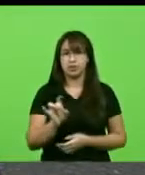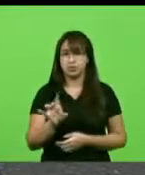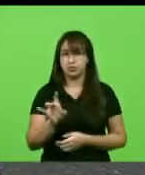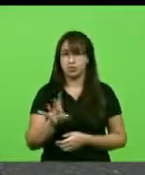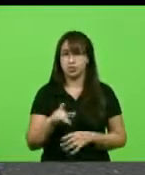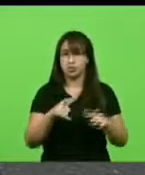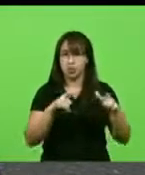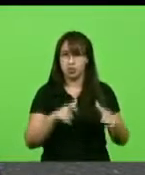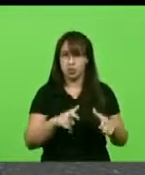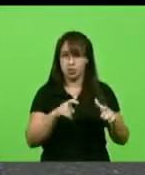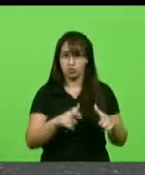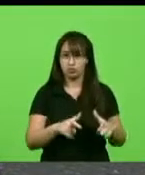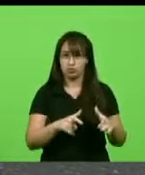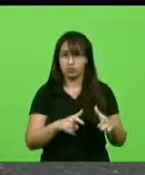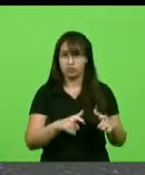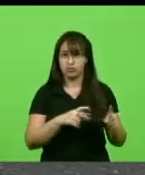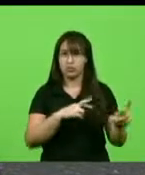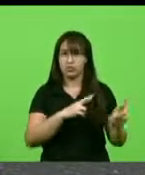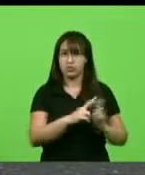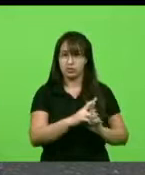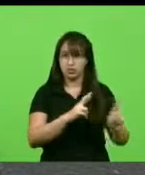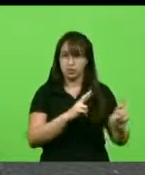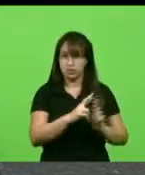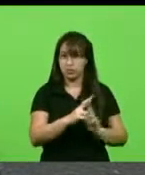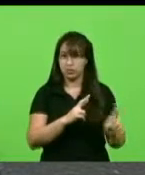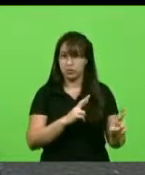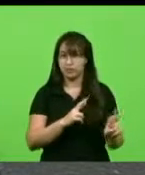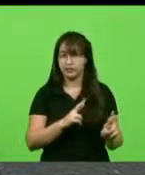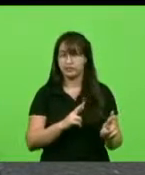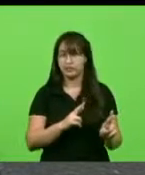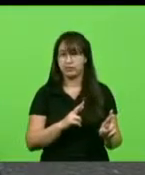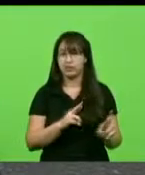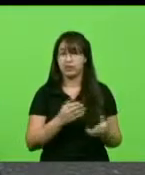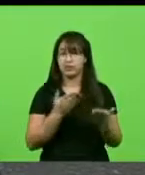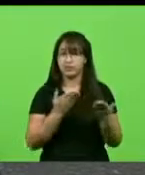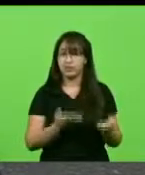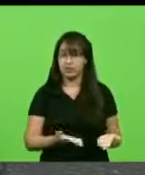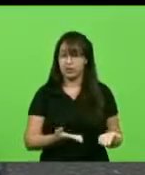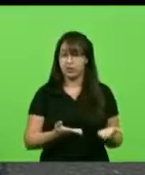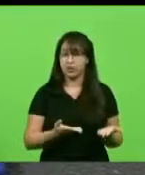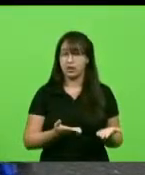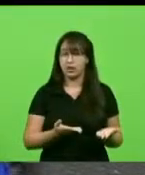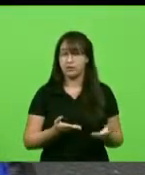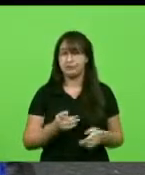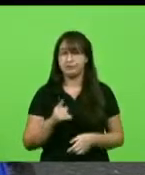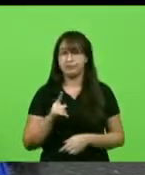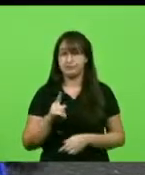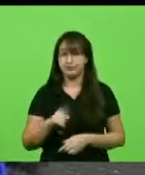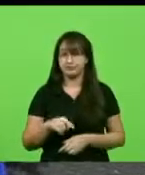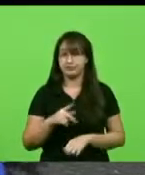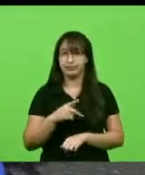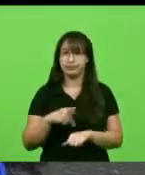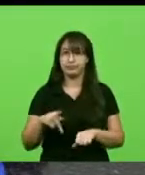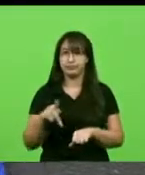setor rodoviário, que ainda é um país